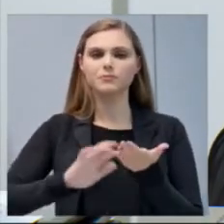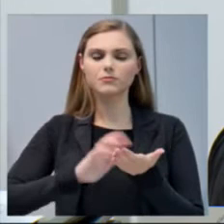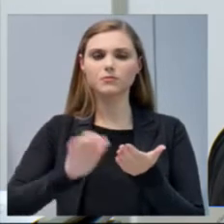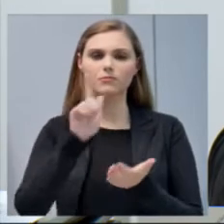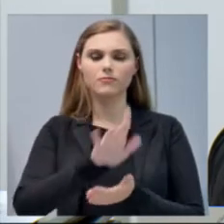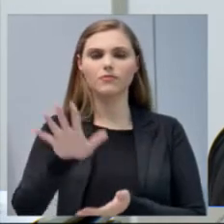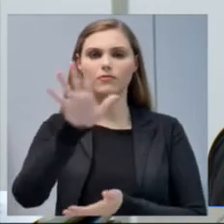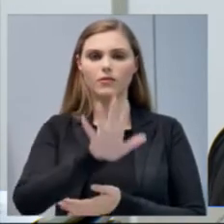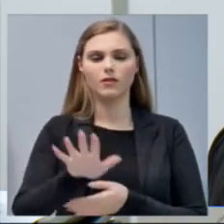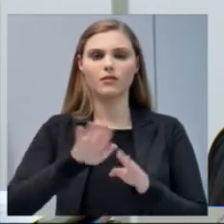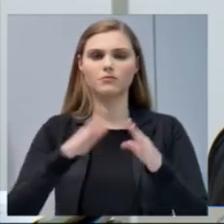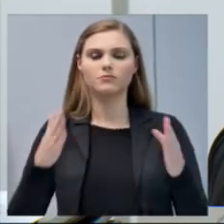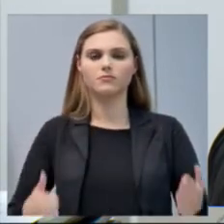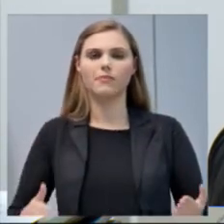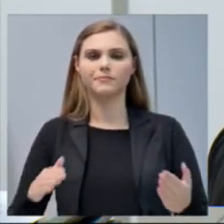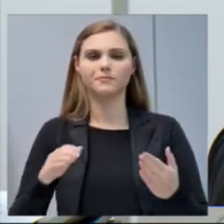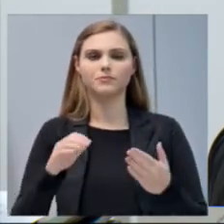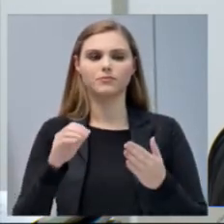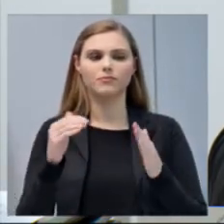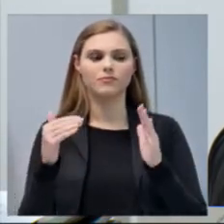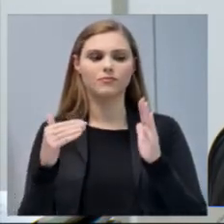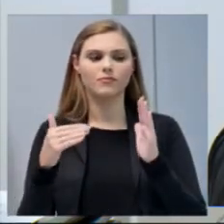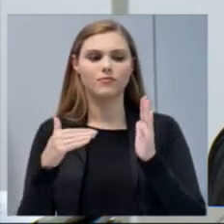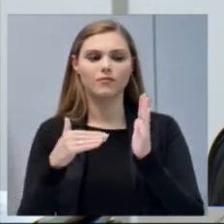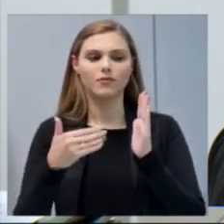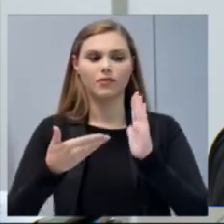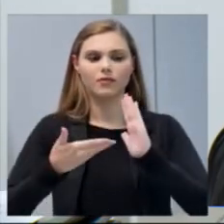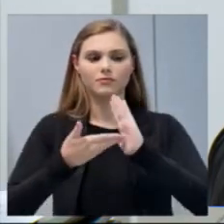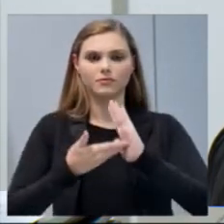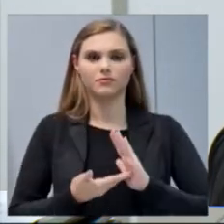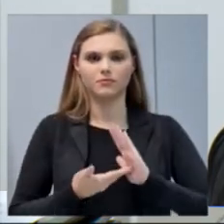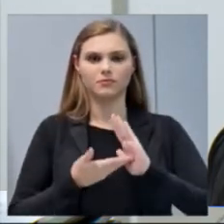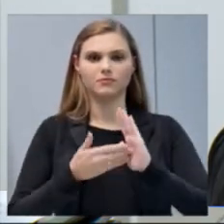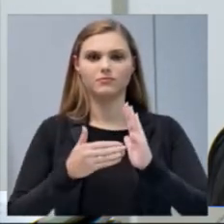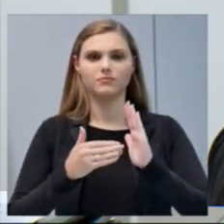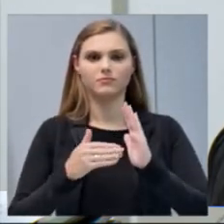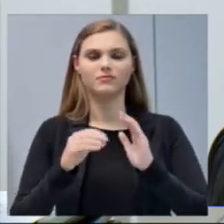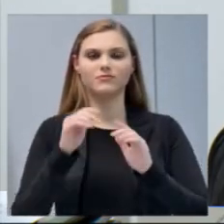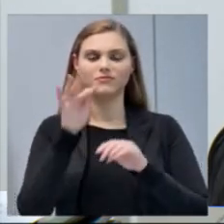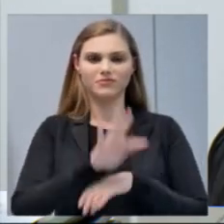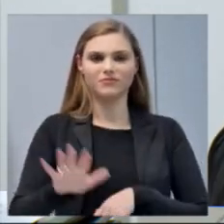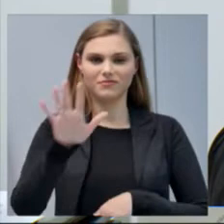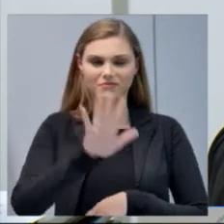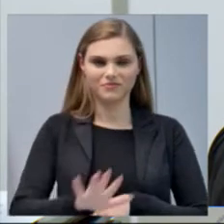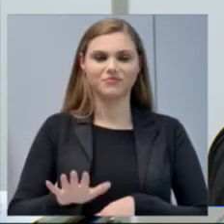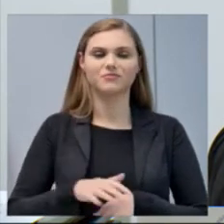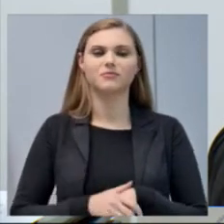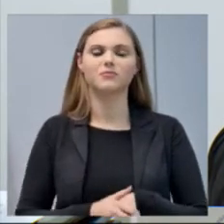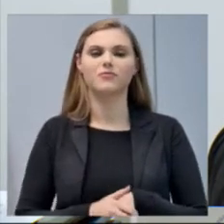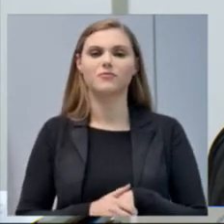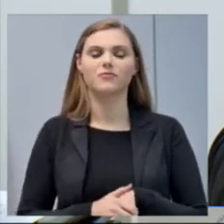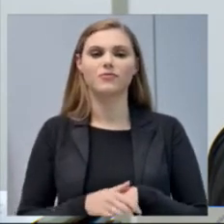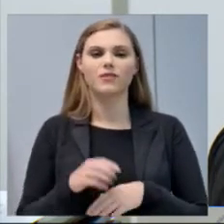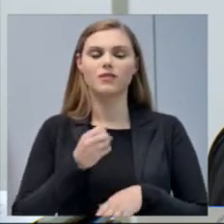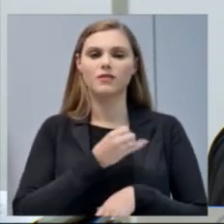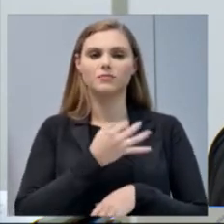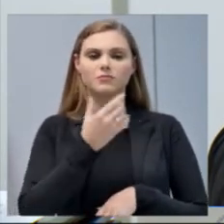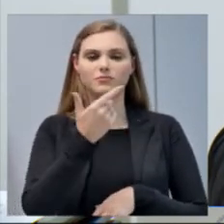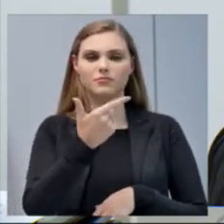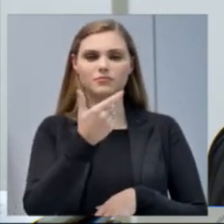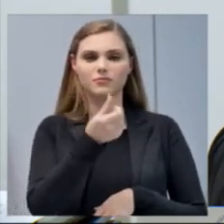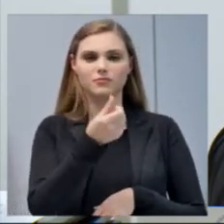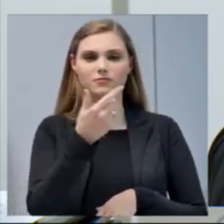mesa do Senado Federal, respondendo à moção de repúdio ao projeto de lei número 6442,